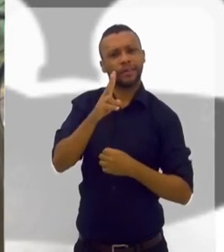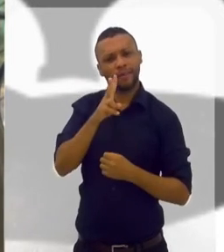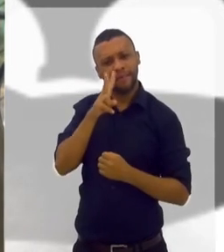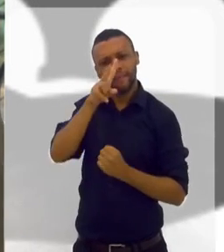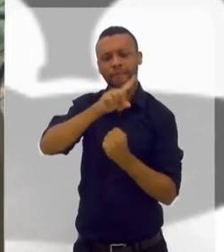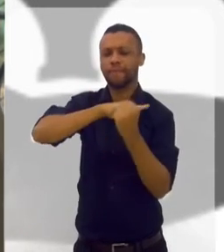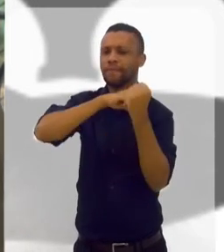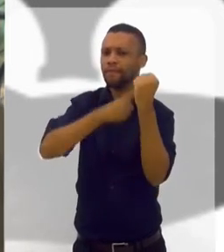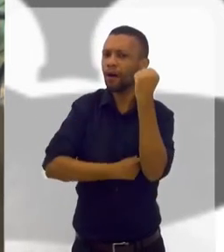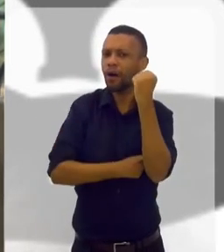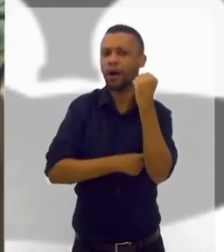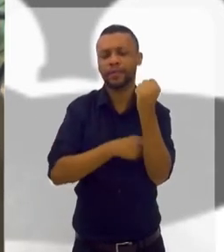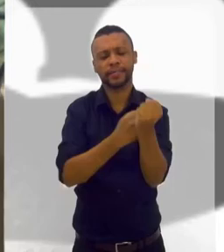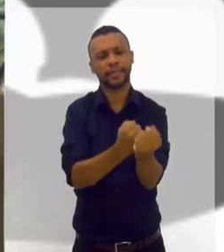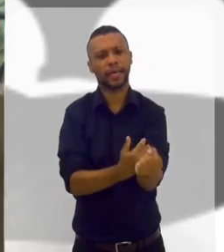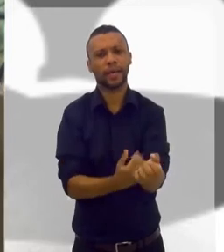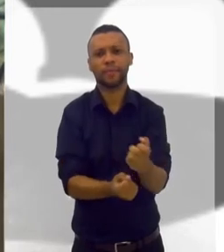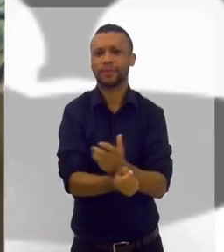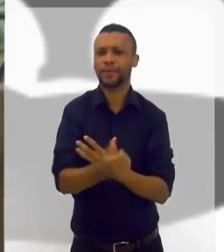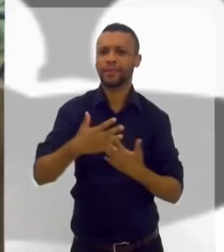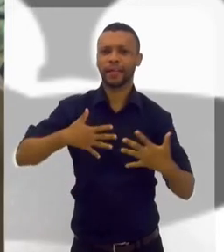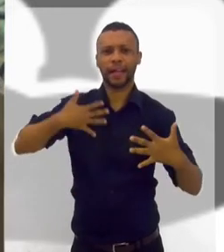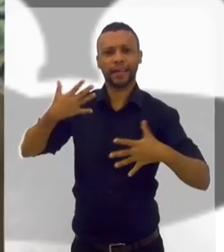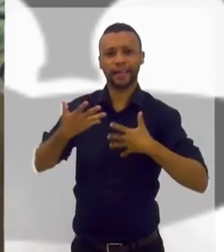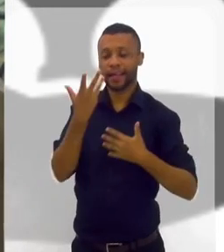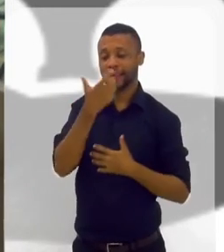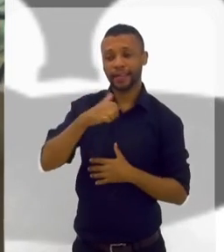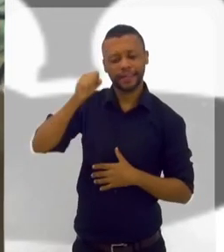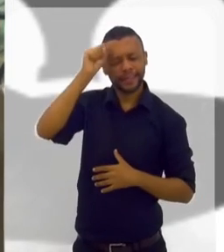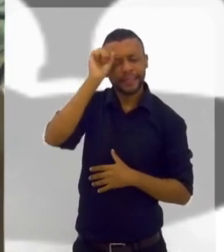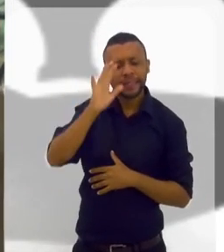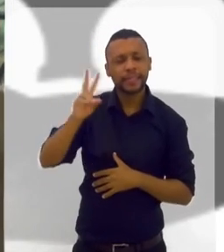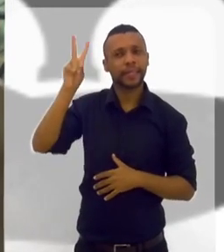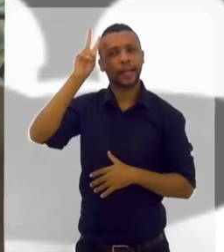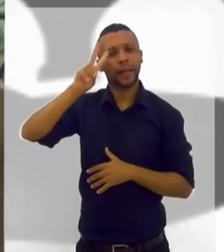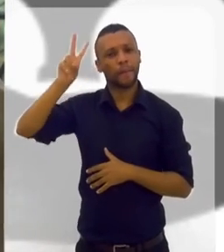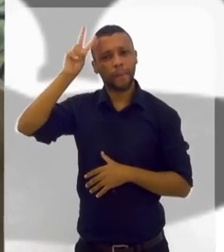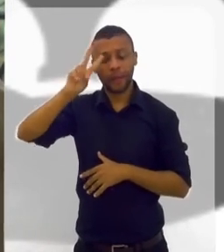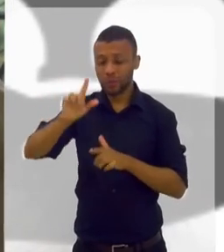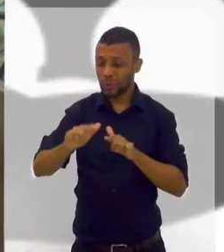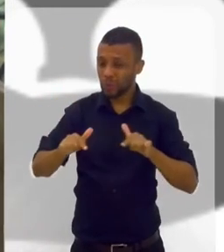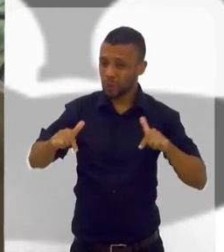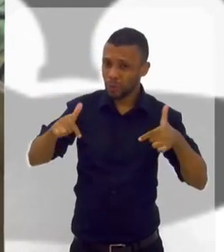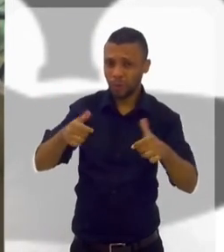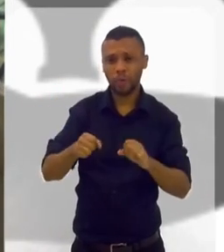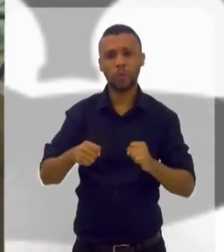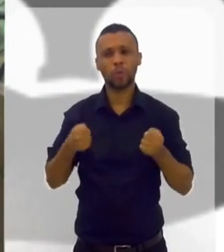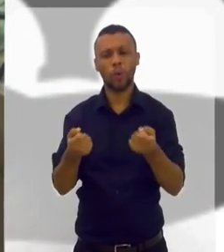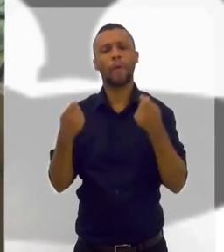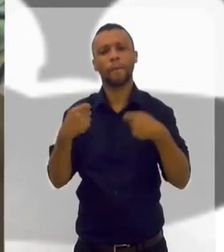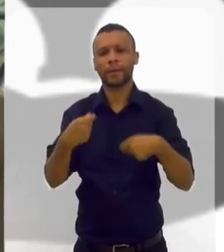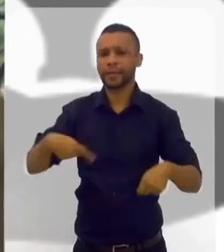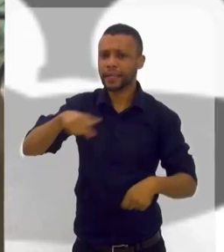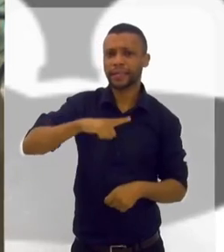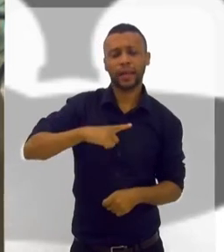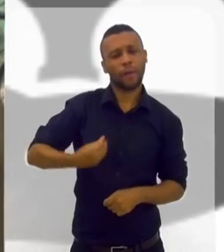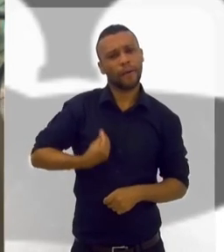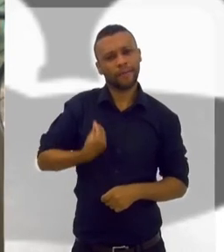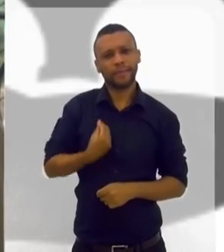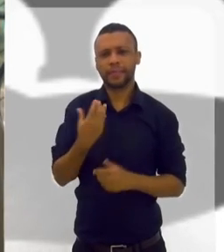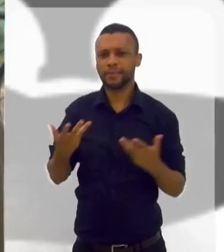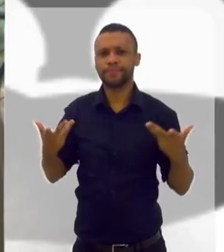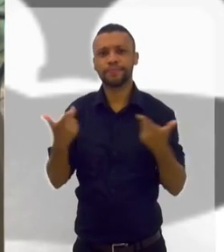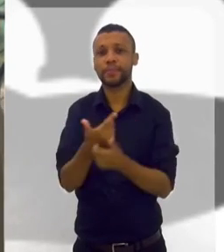forte. Quatro, sentindo todas essas emoções, essa alegria dessa criança, se lembrando de que você vai fazer o que for necessário pra que ela tenha uma vida